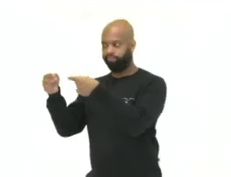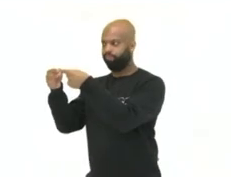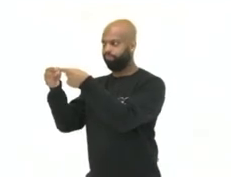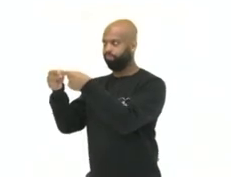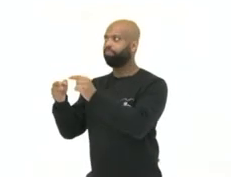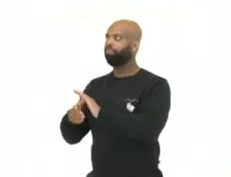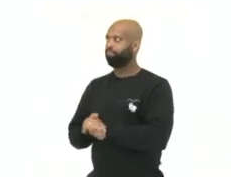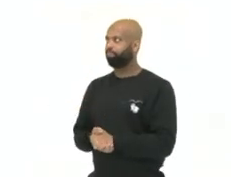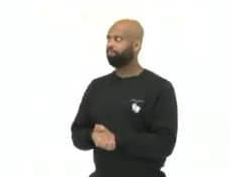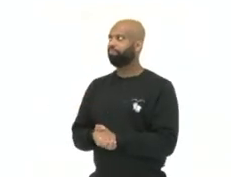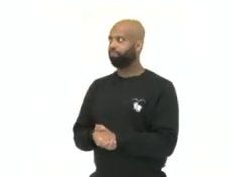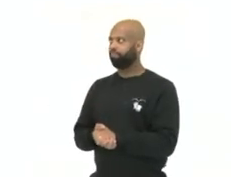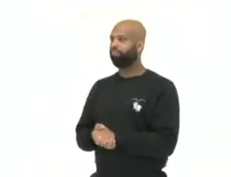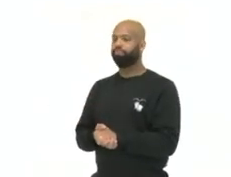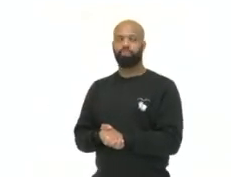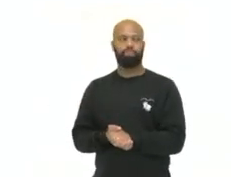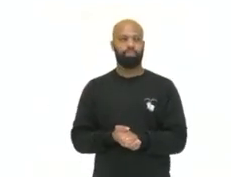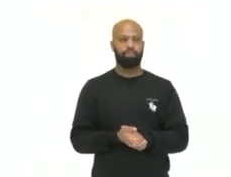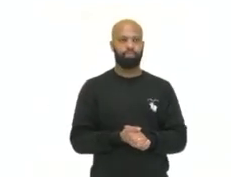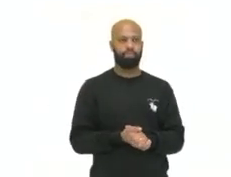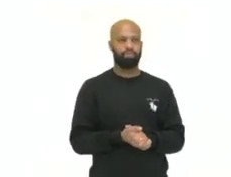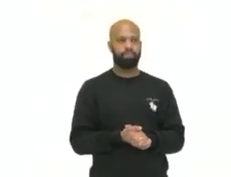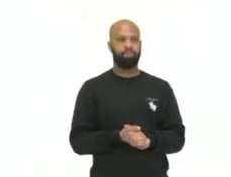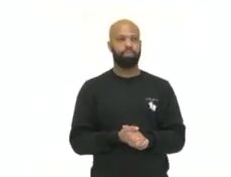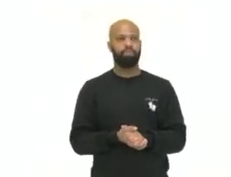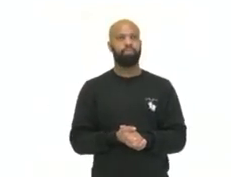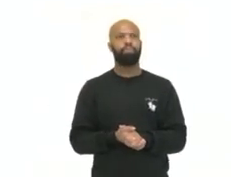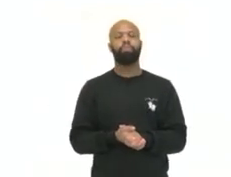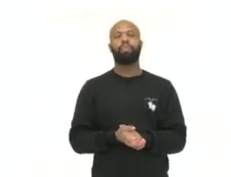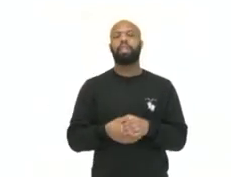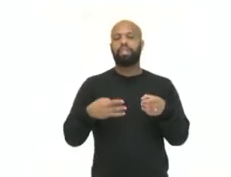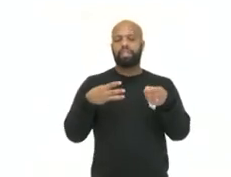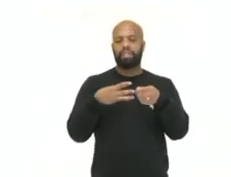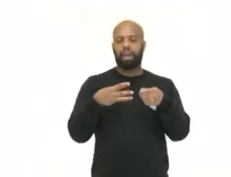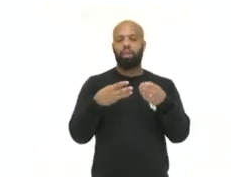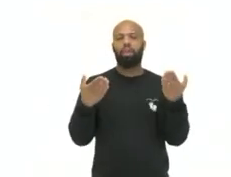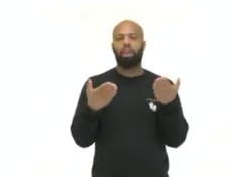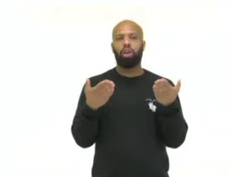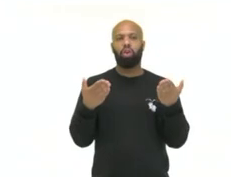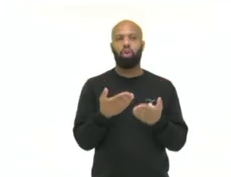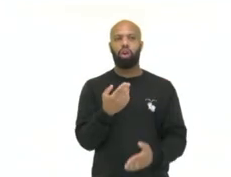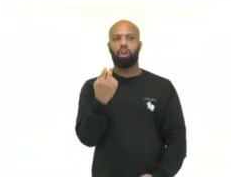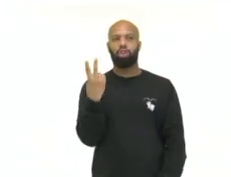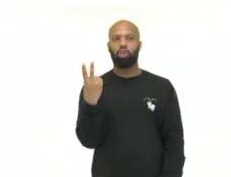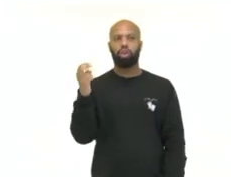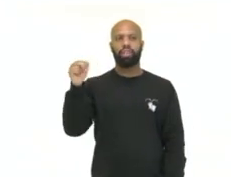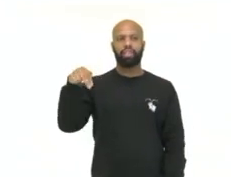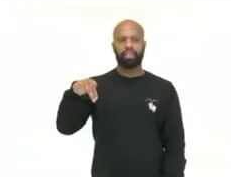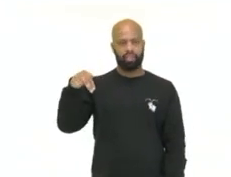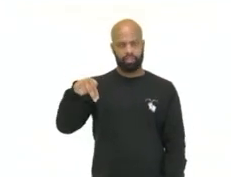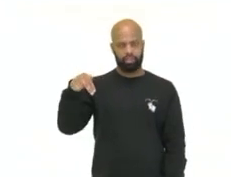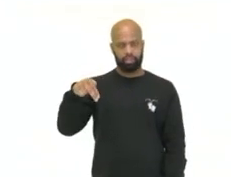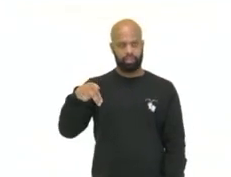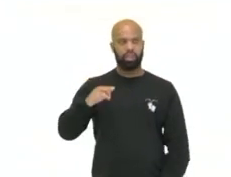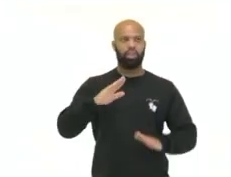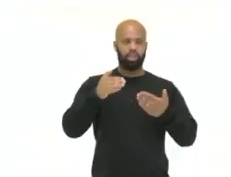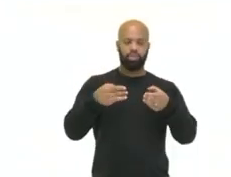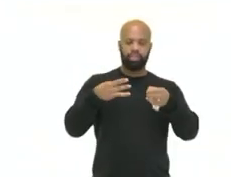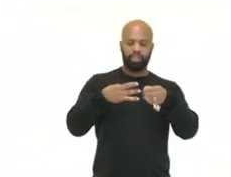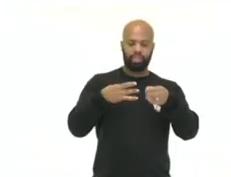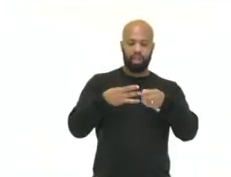estrutura chamada de braço. E as células diploides, que são dois conjuntos